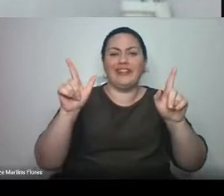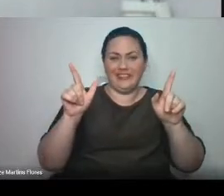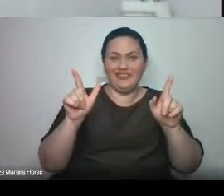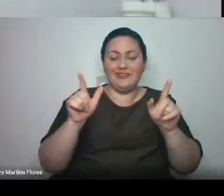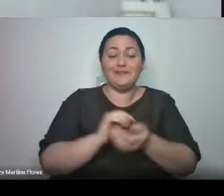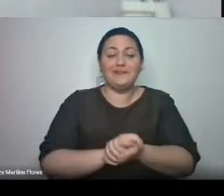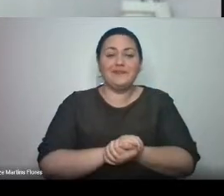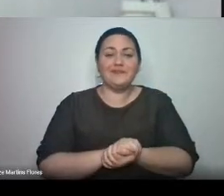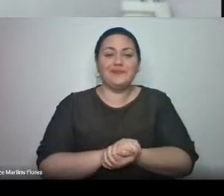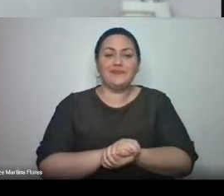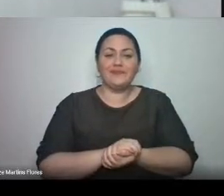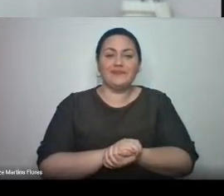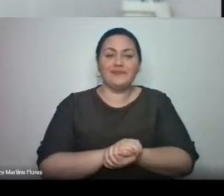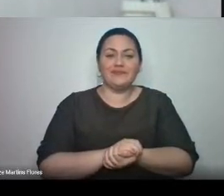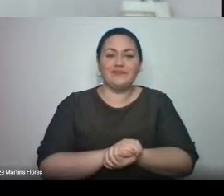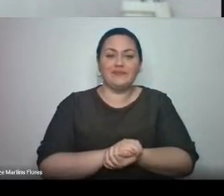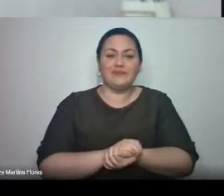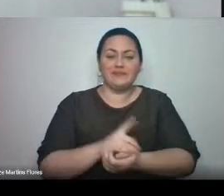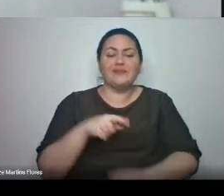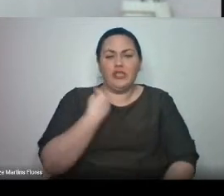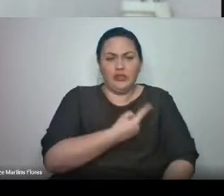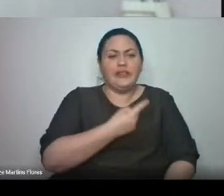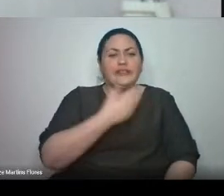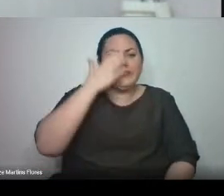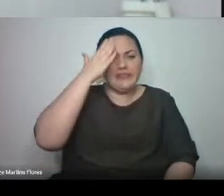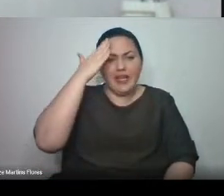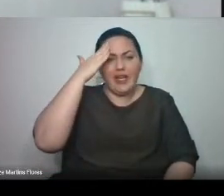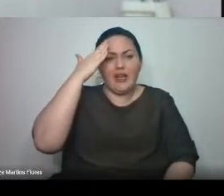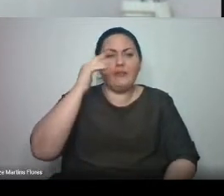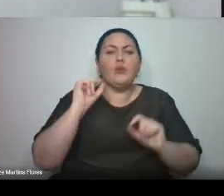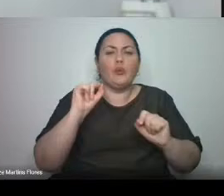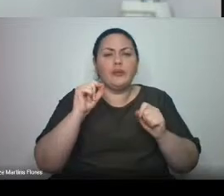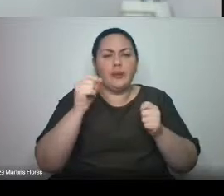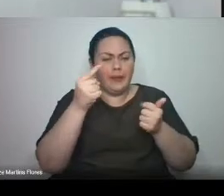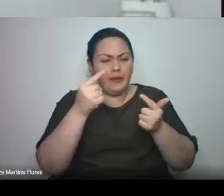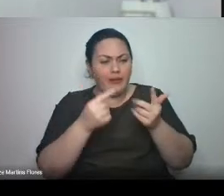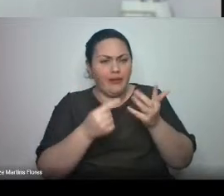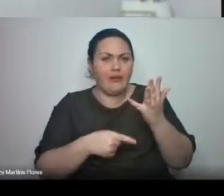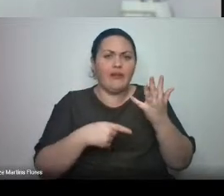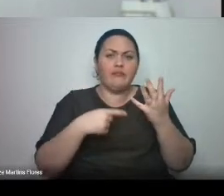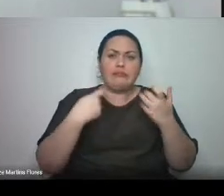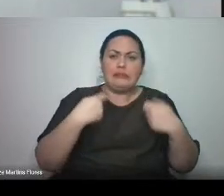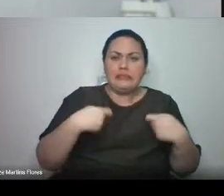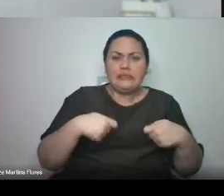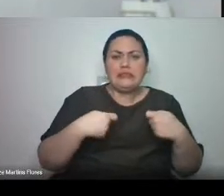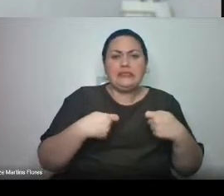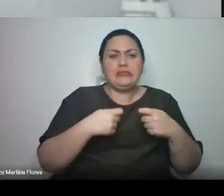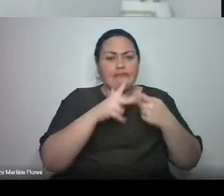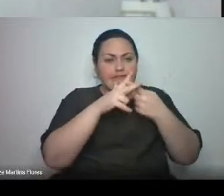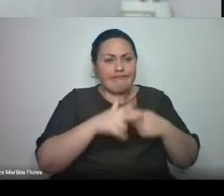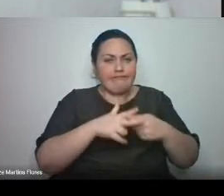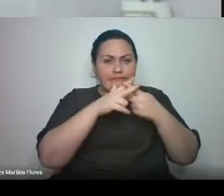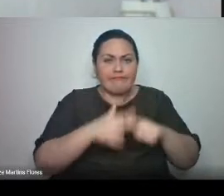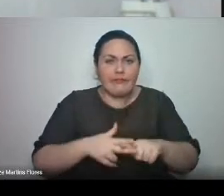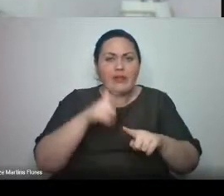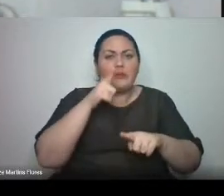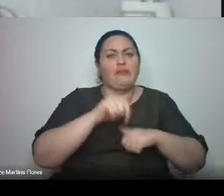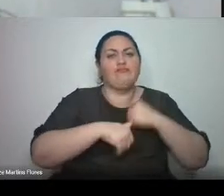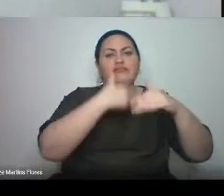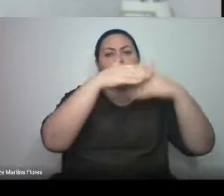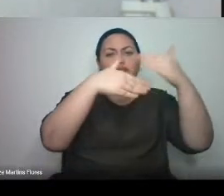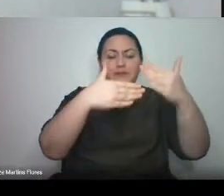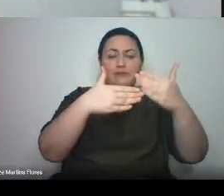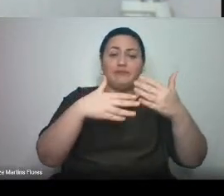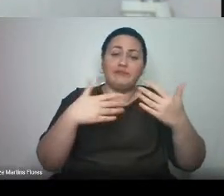identificamos, precisamos crescer e construir. Então, queridos formandos, nós sabemos que a